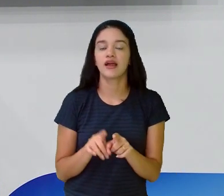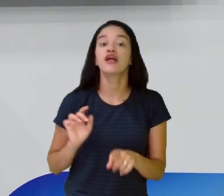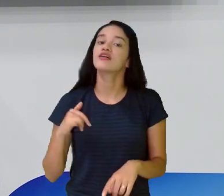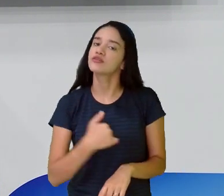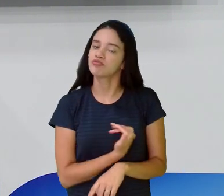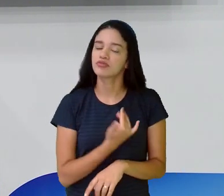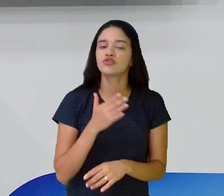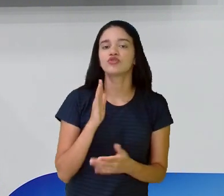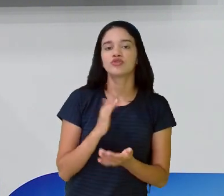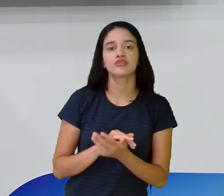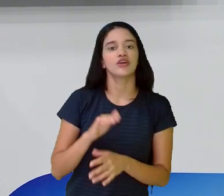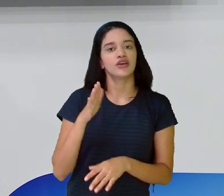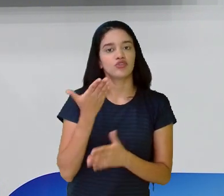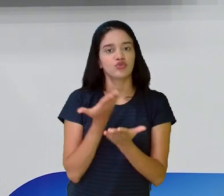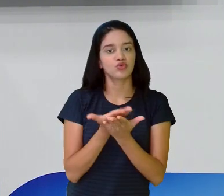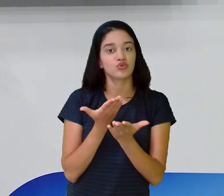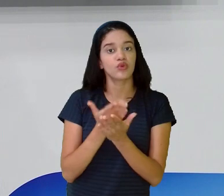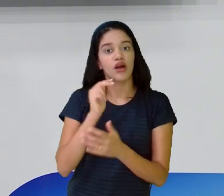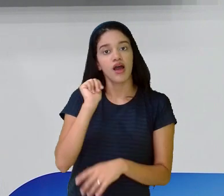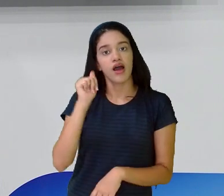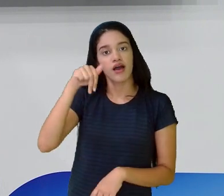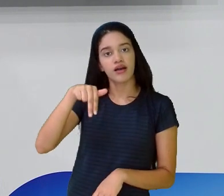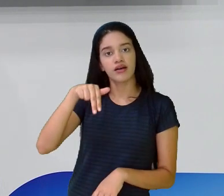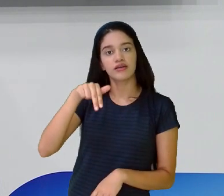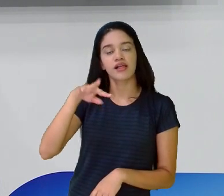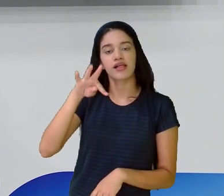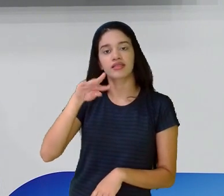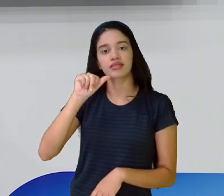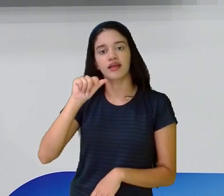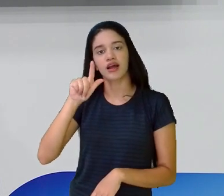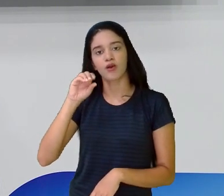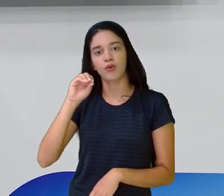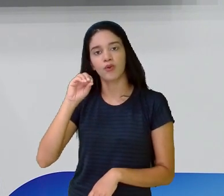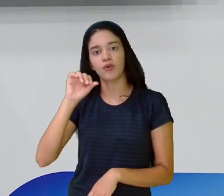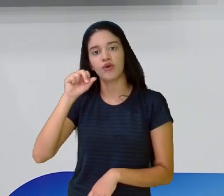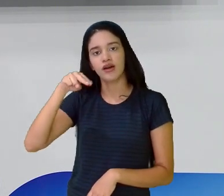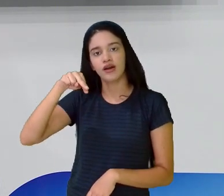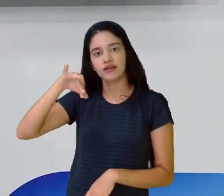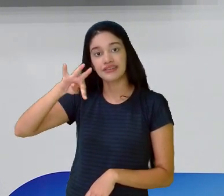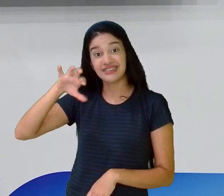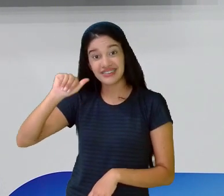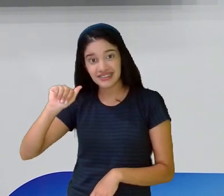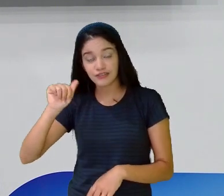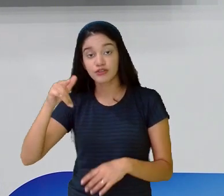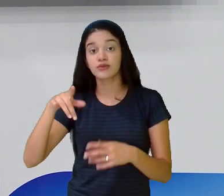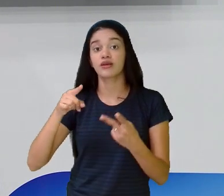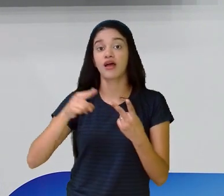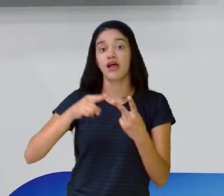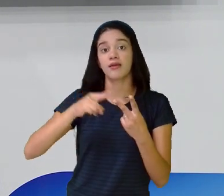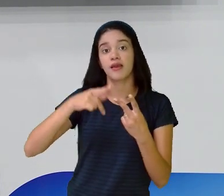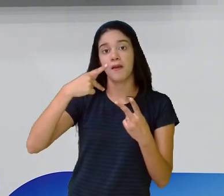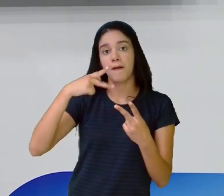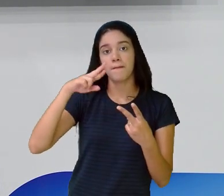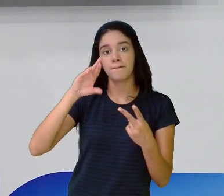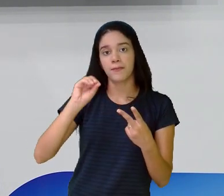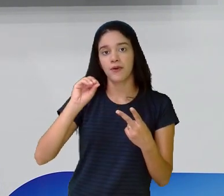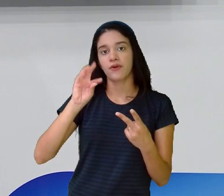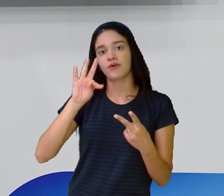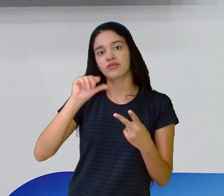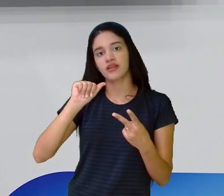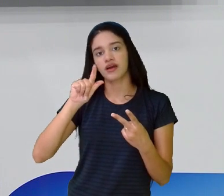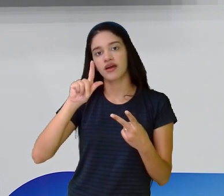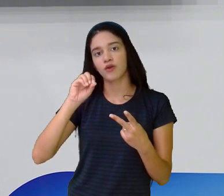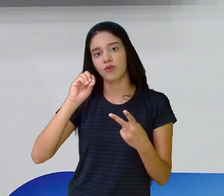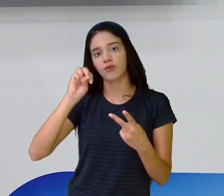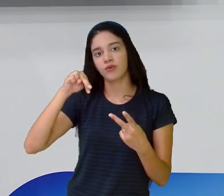estudou aqui, né? O protagonista e a antagonista. Quais são os papéis de cada um. A gente já trabalhou em uma aula sobre